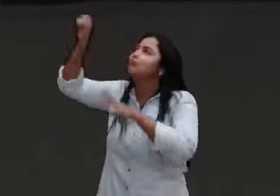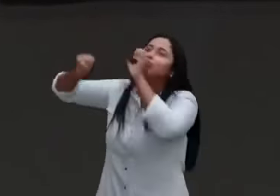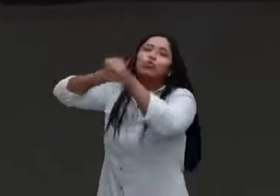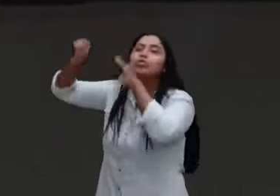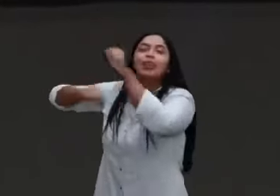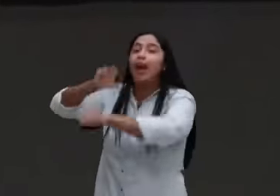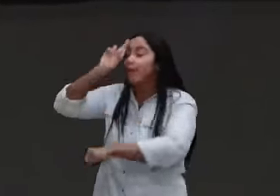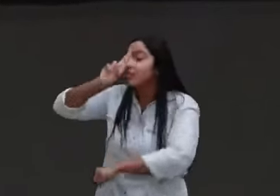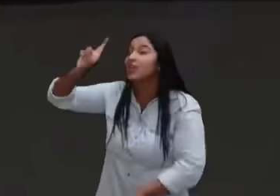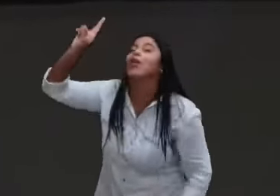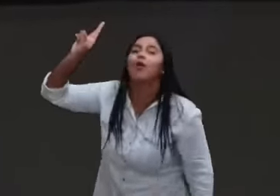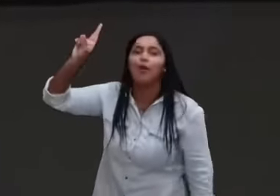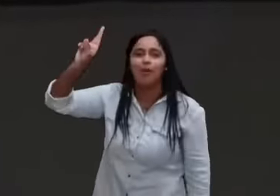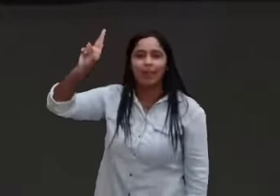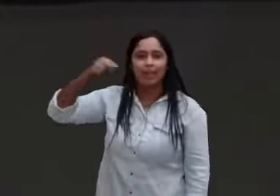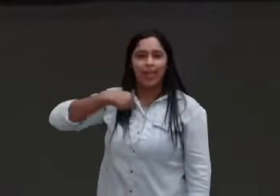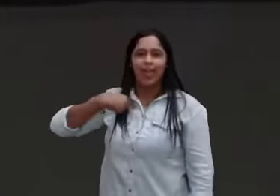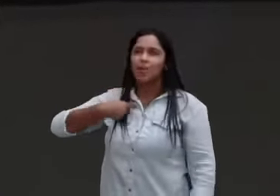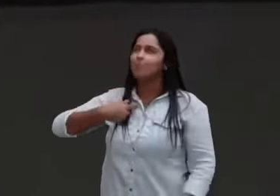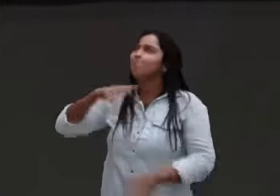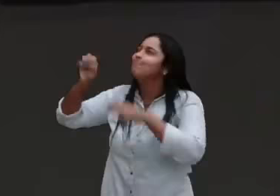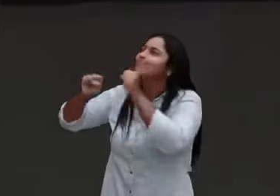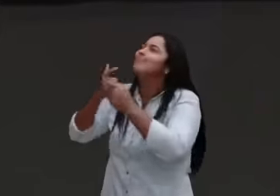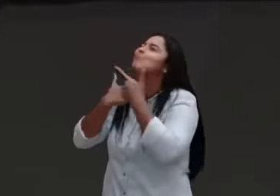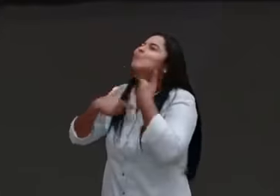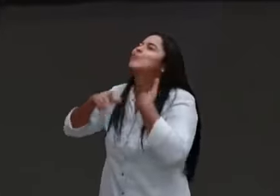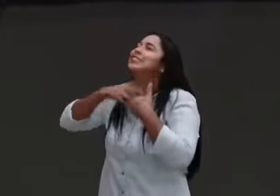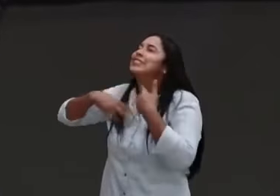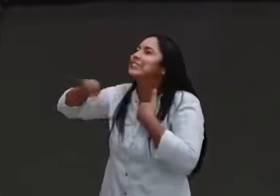eu vou te ter perto de mim, como eu nunca tive,